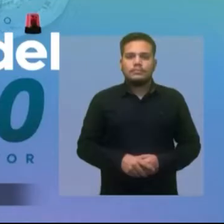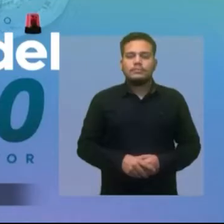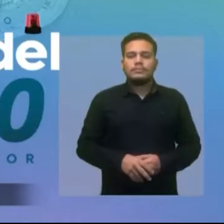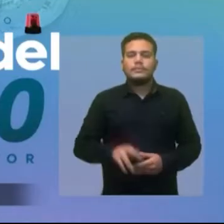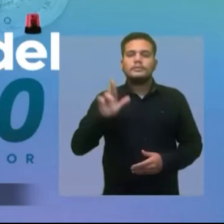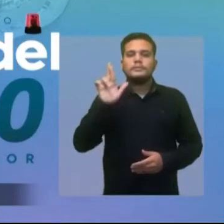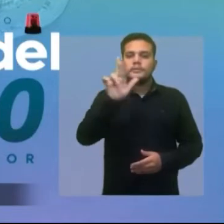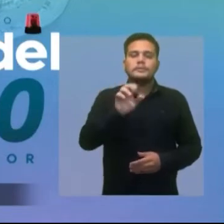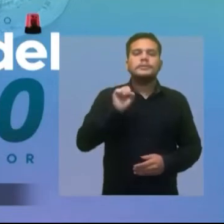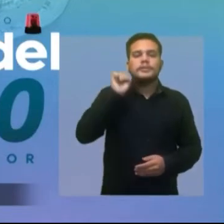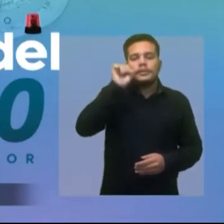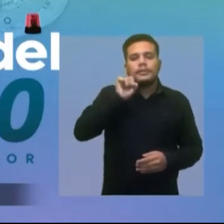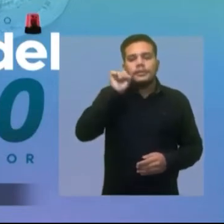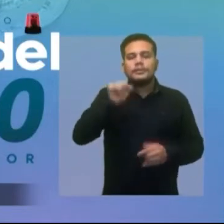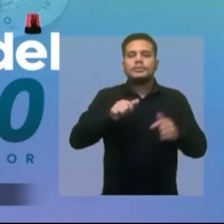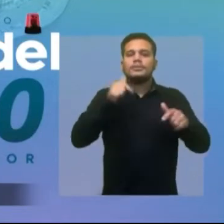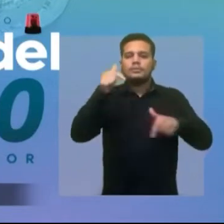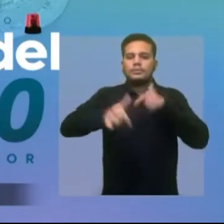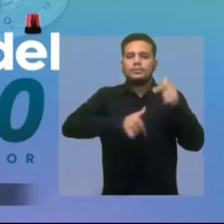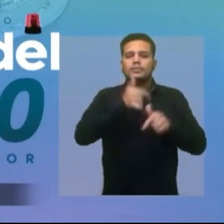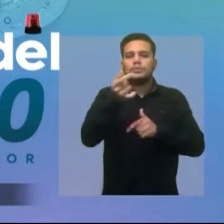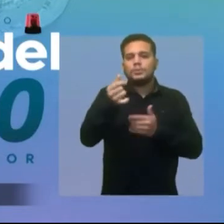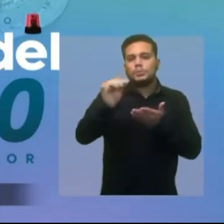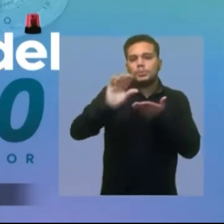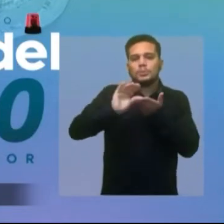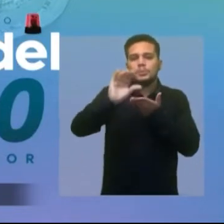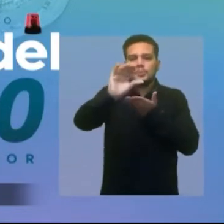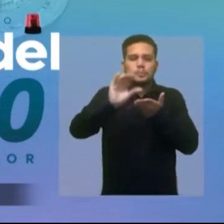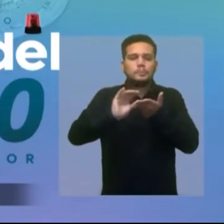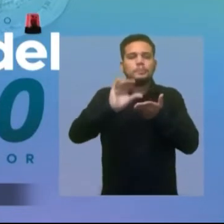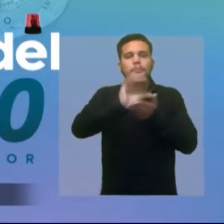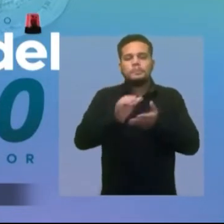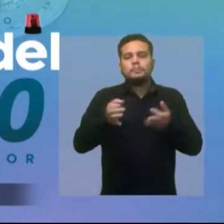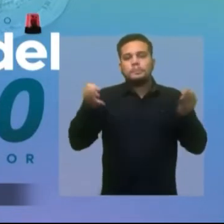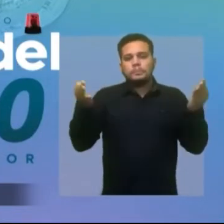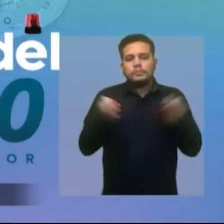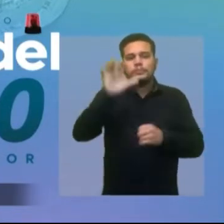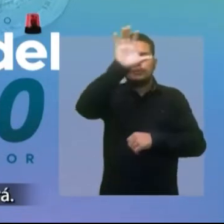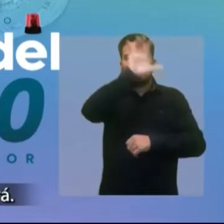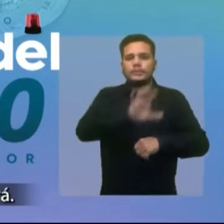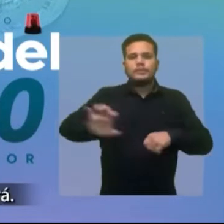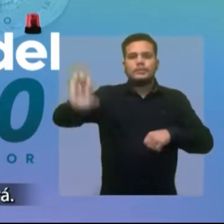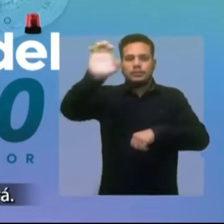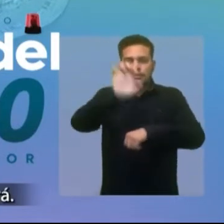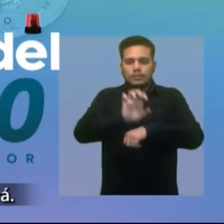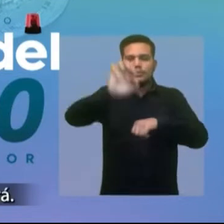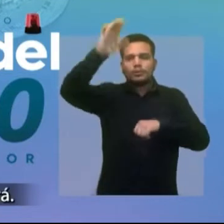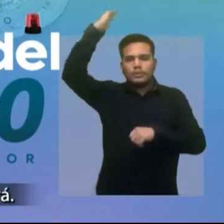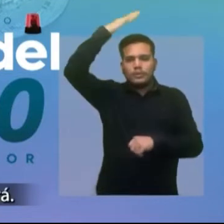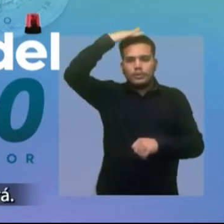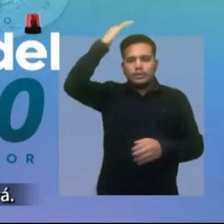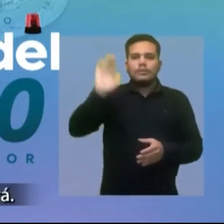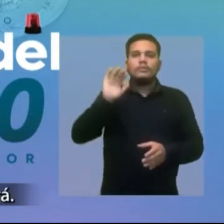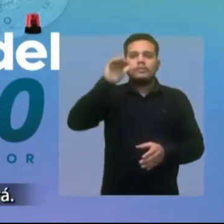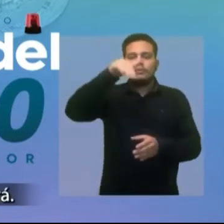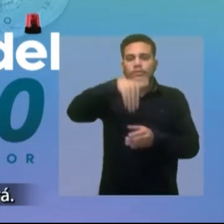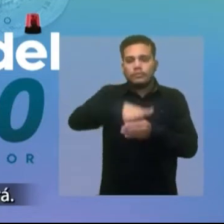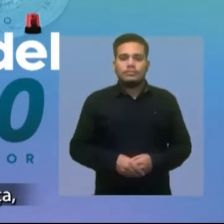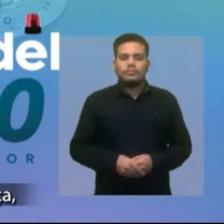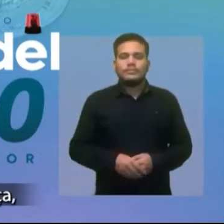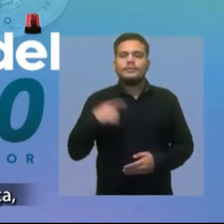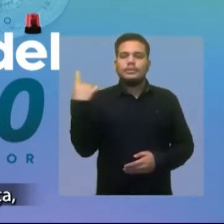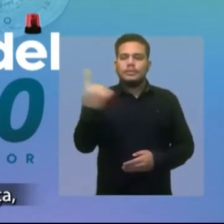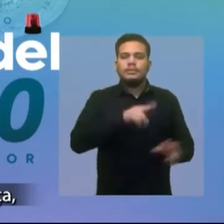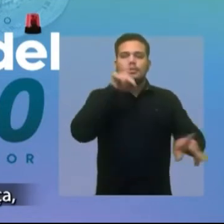Como senador, vamos atuar para trazer e empregar os recursos de forma correta em todas as regiões do Estado do Pará.